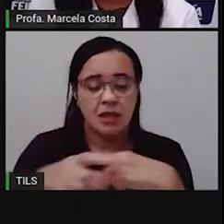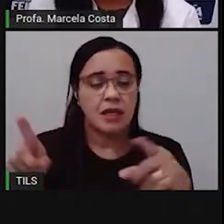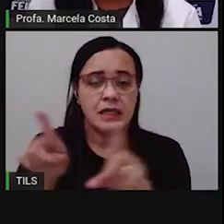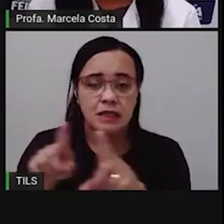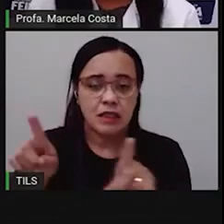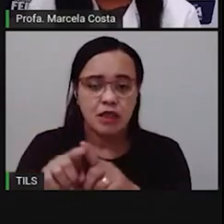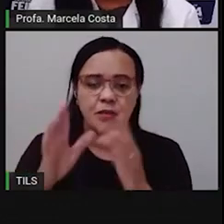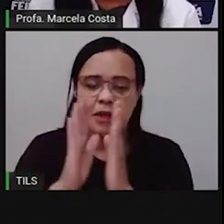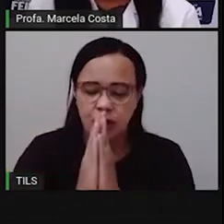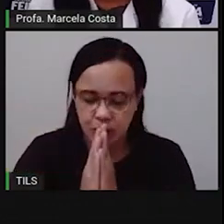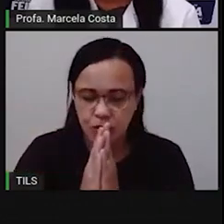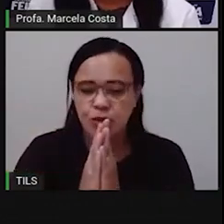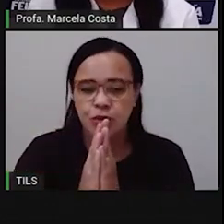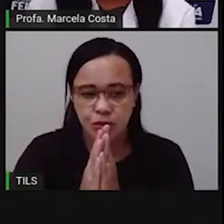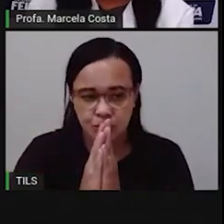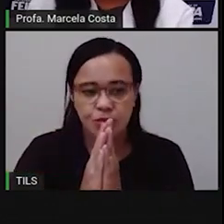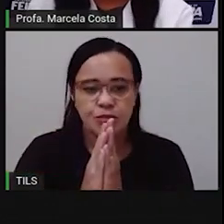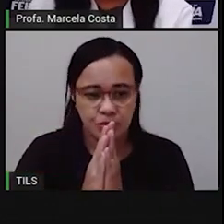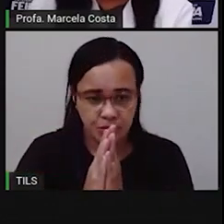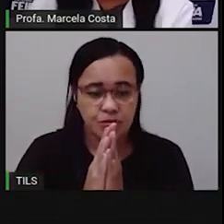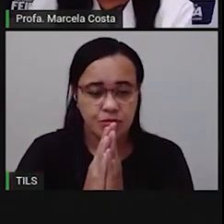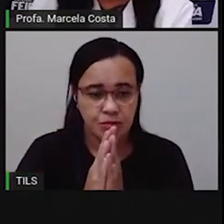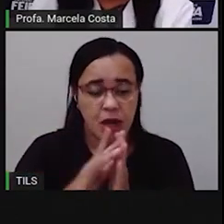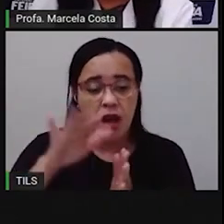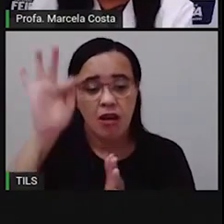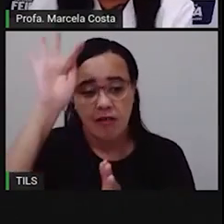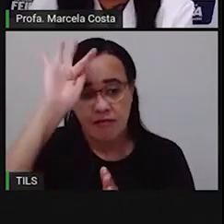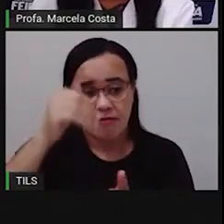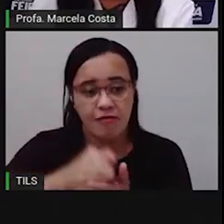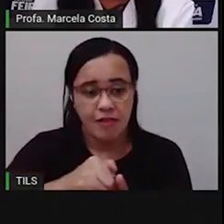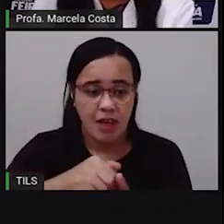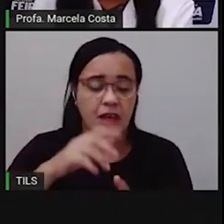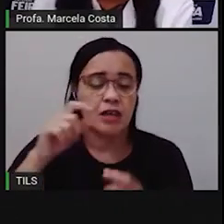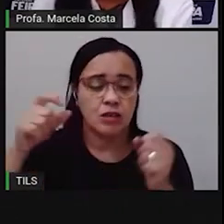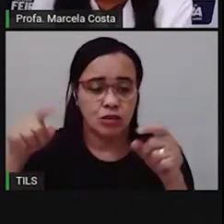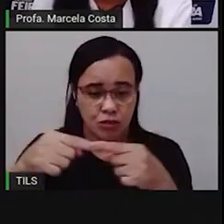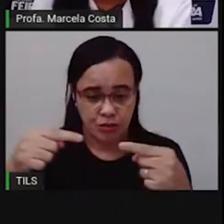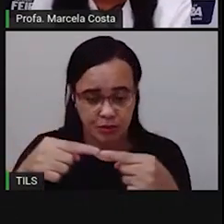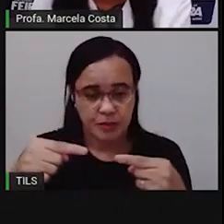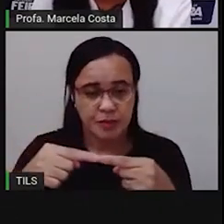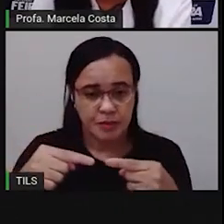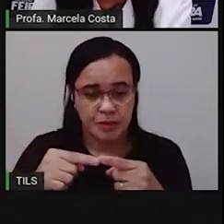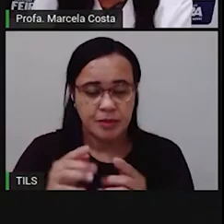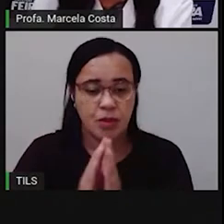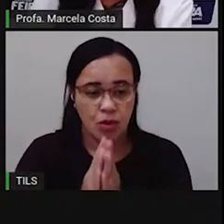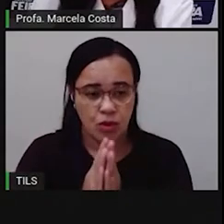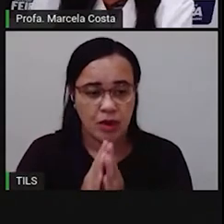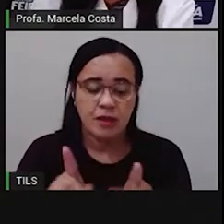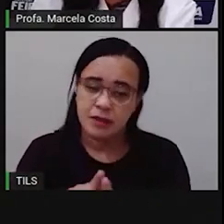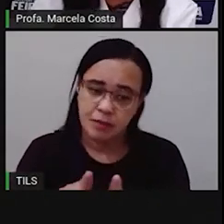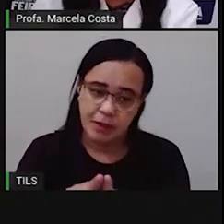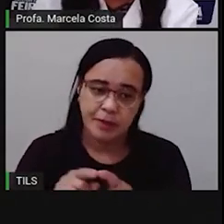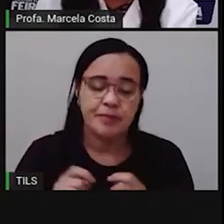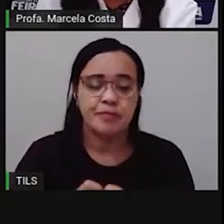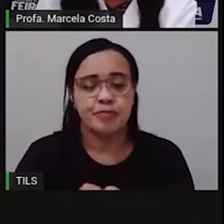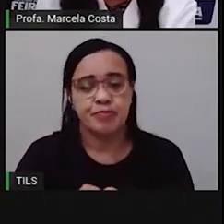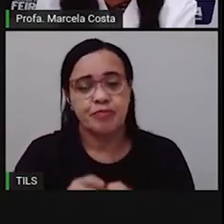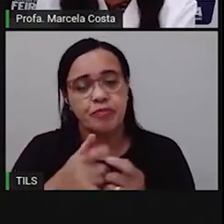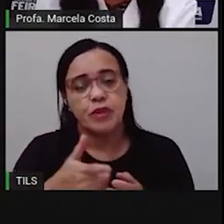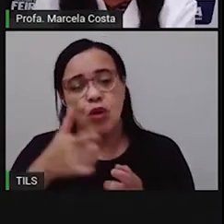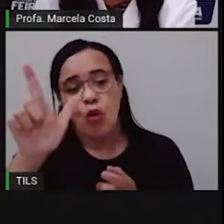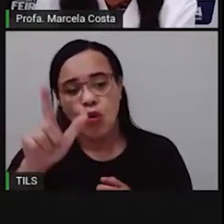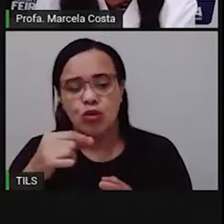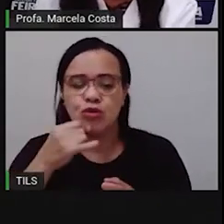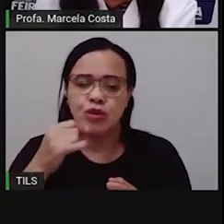para expressar sua fé, fazer orações. Um outro lugar importante aqui da nossa cidade, que a gente também pode